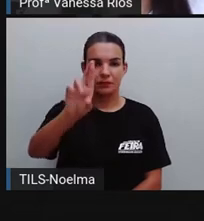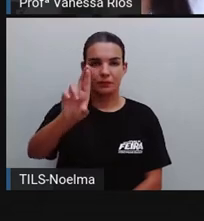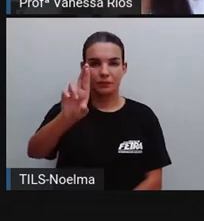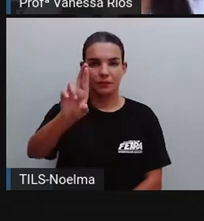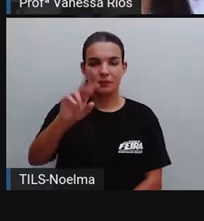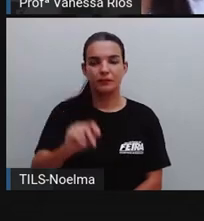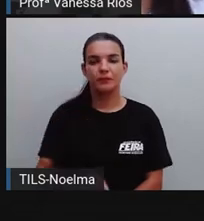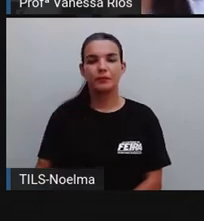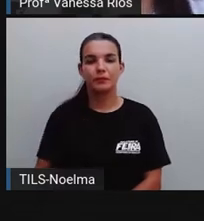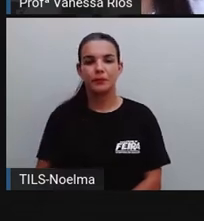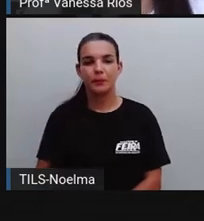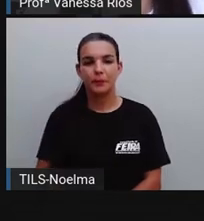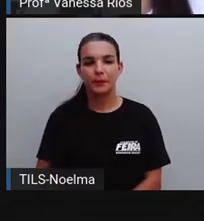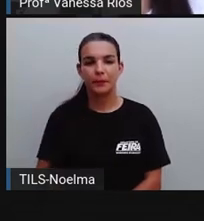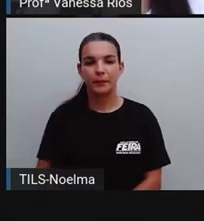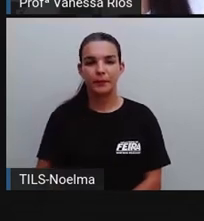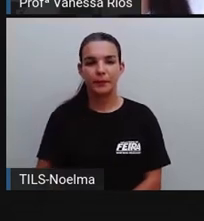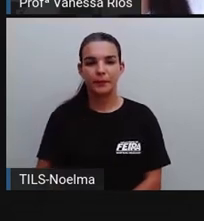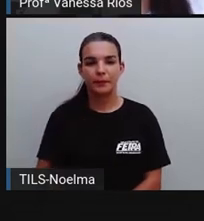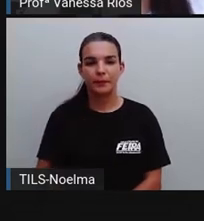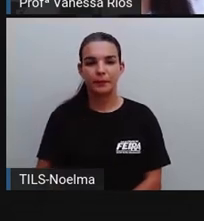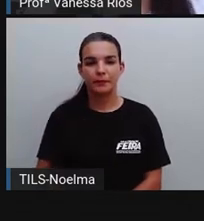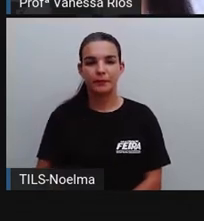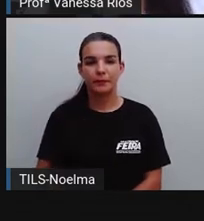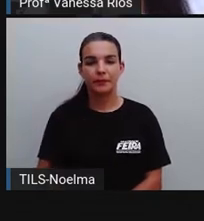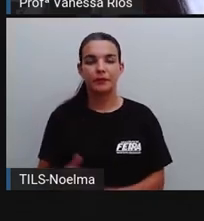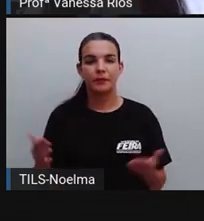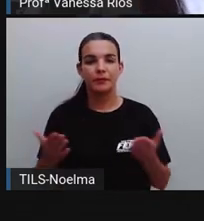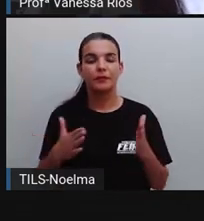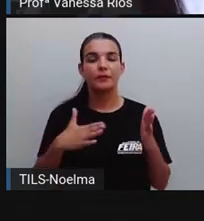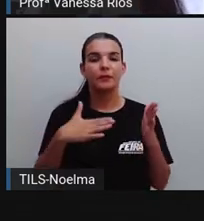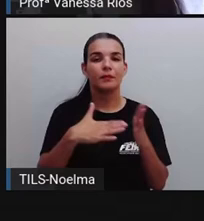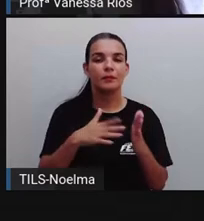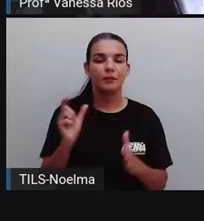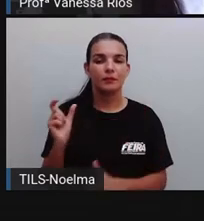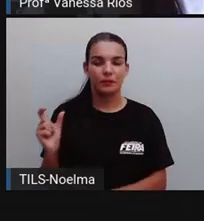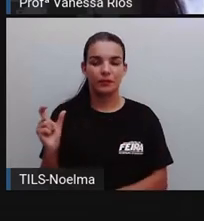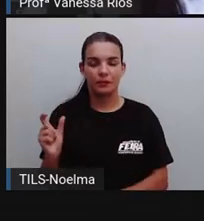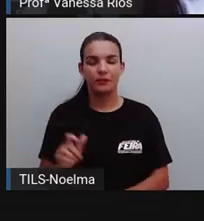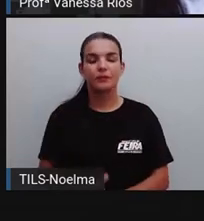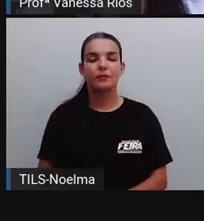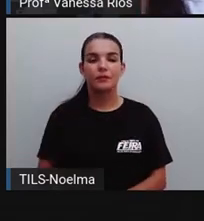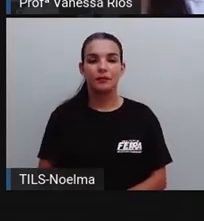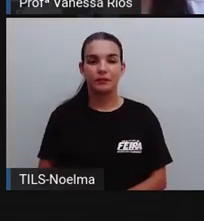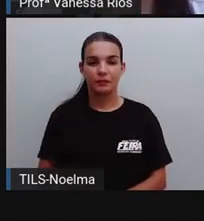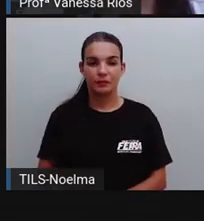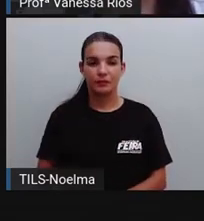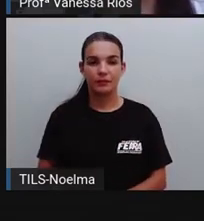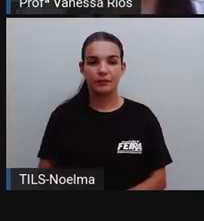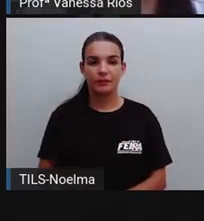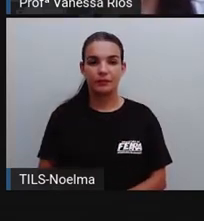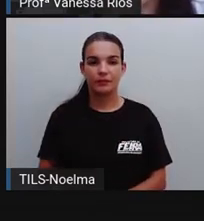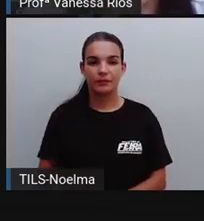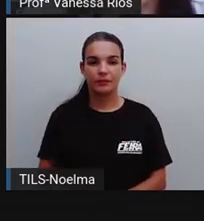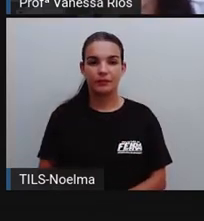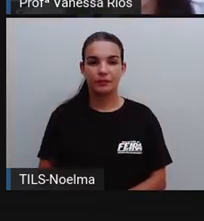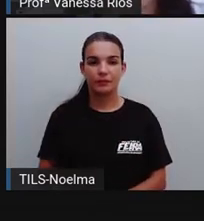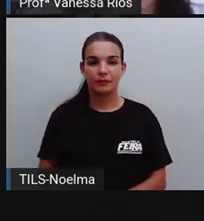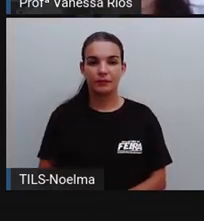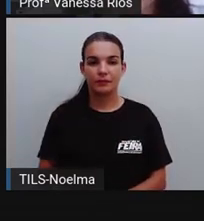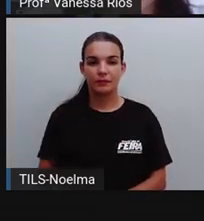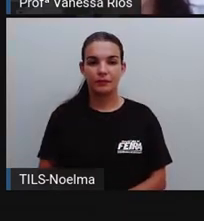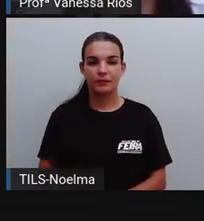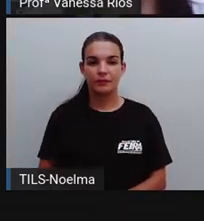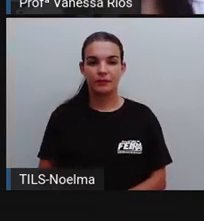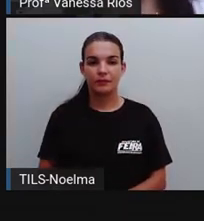Anotaram? Pronto. Aí chegamos na nossa última palavra e vocês vão escrever agora a